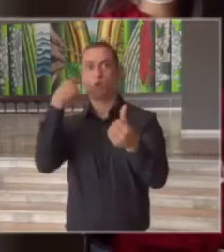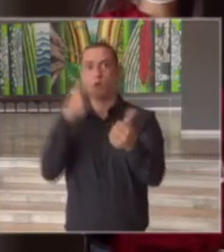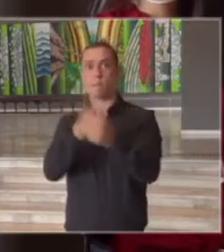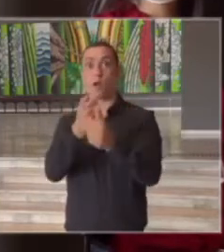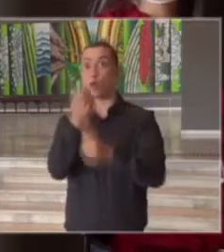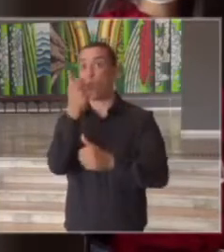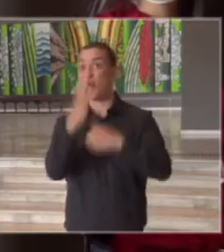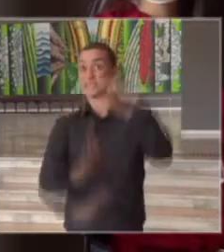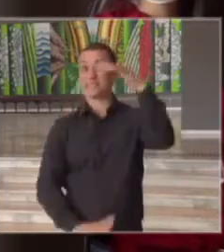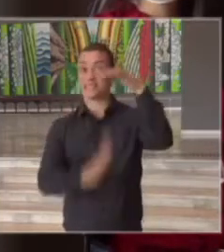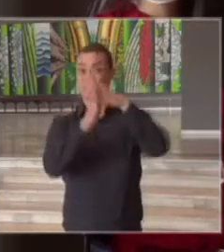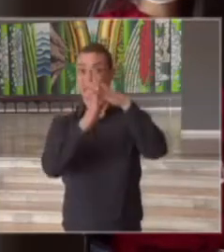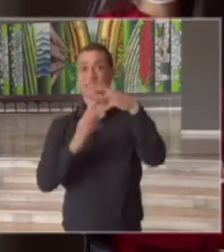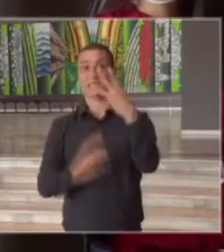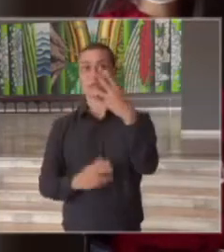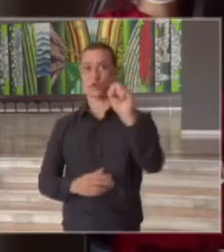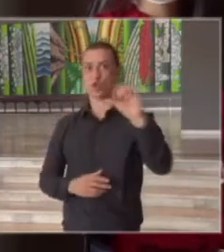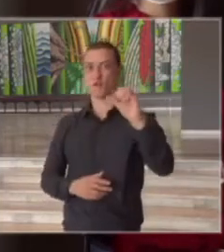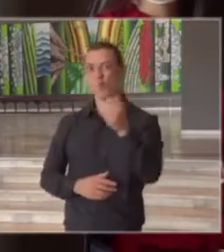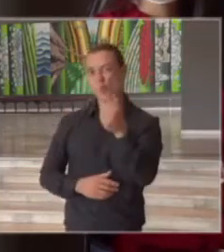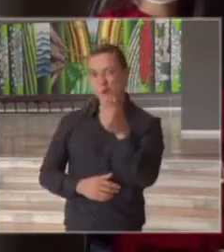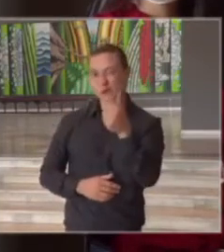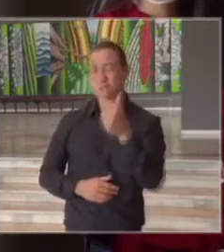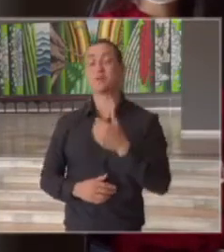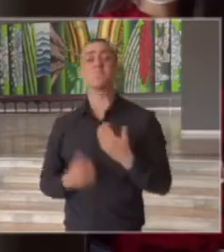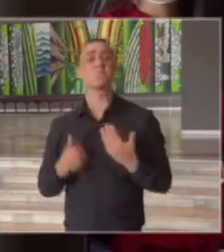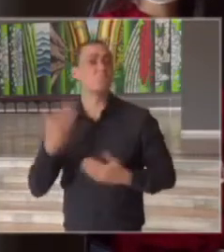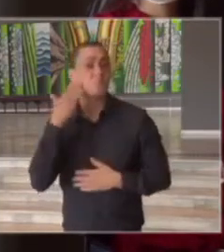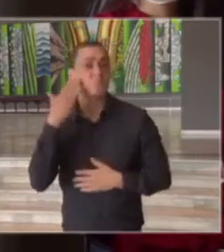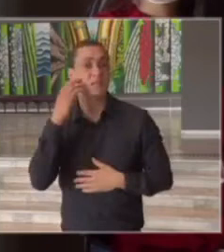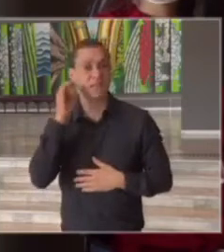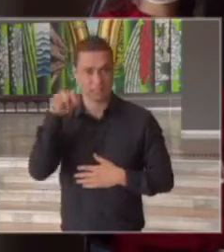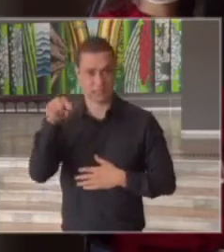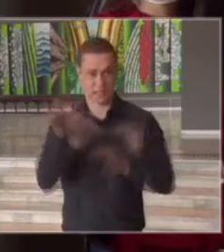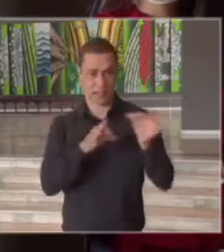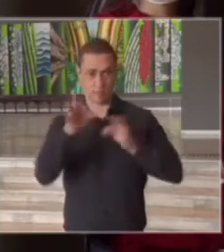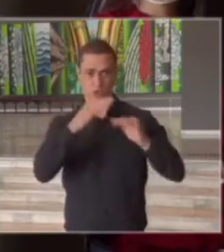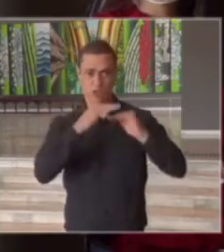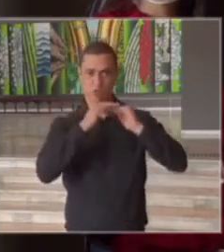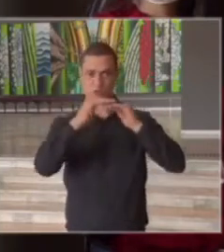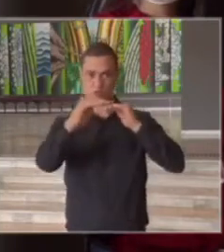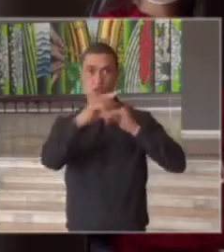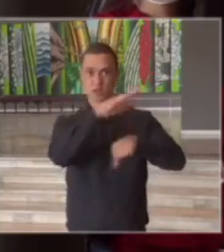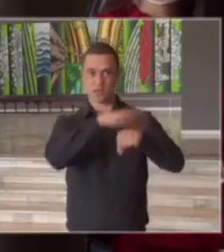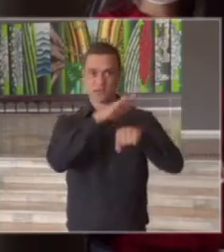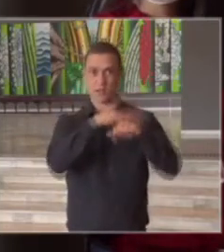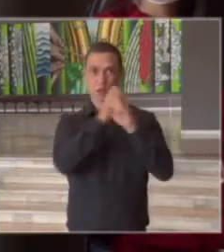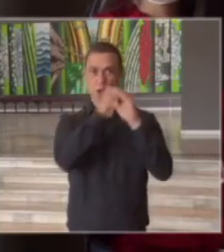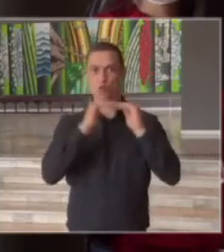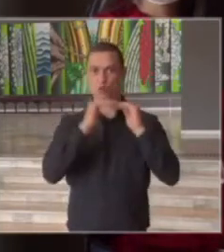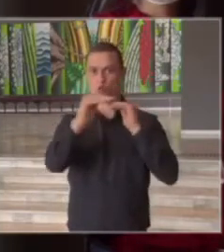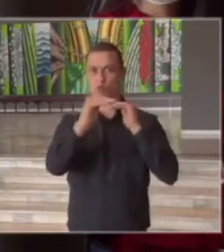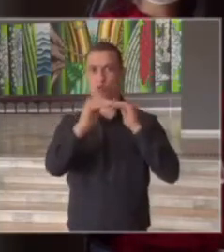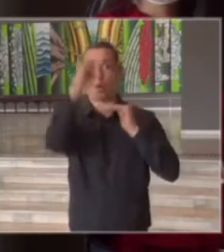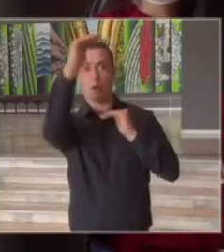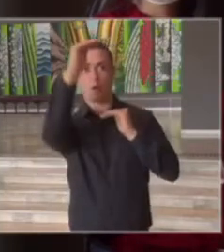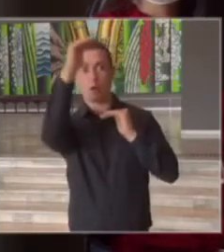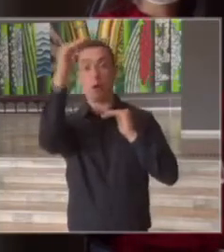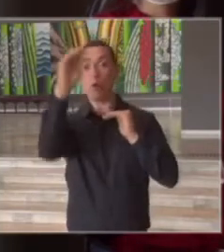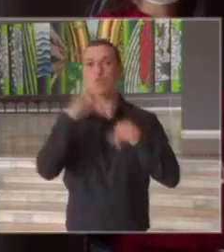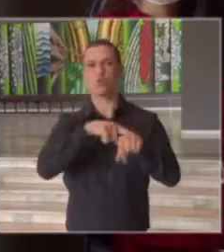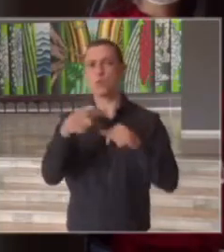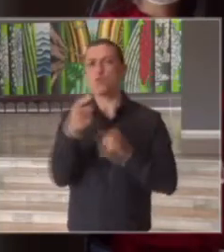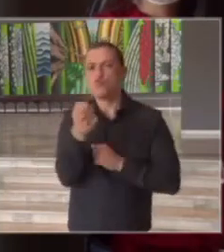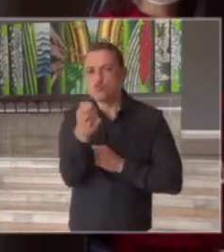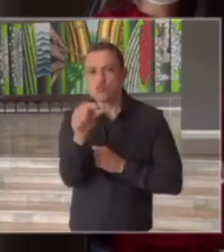recorde de 389 queria saber se isso sai da projeção que os senhores estão fazendo ou se o tempo ainda é muito